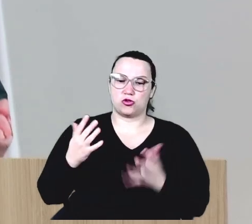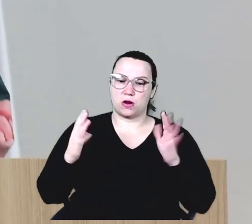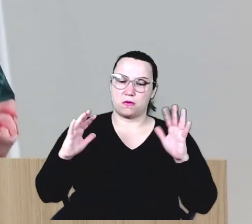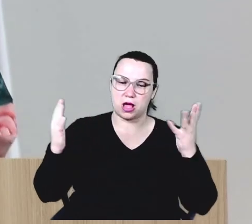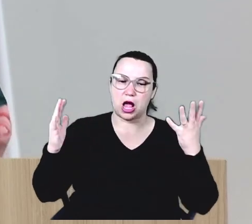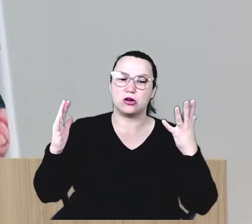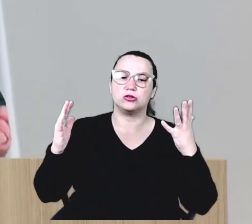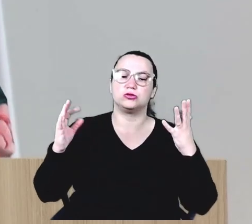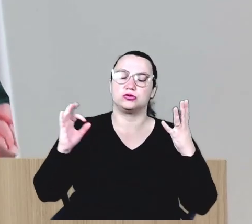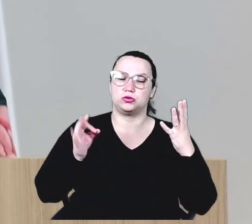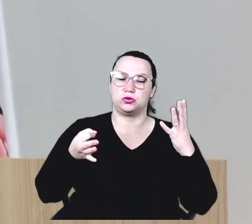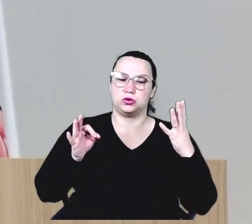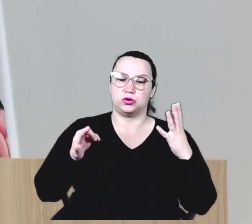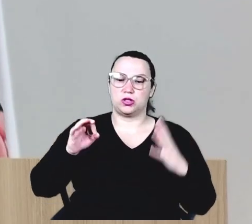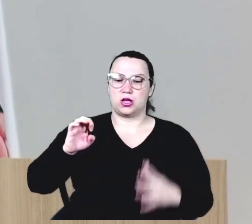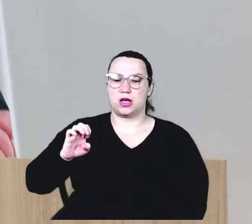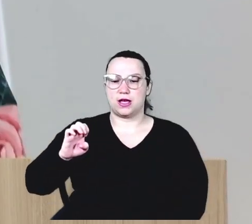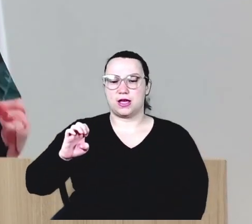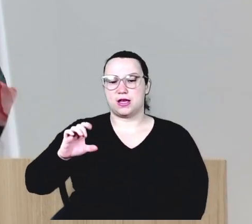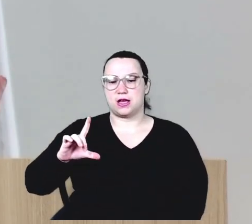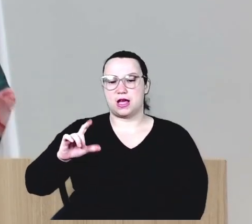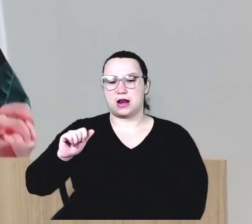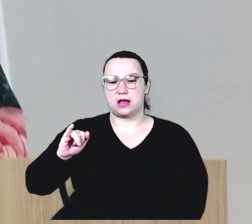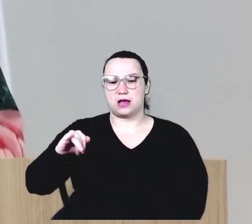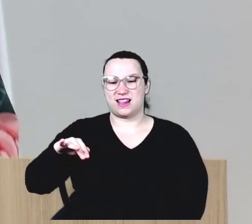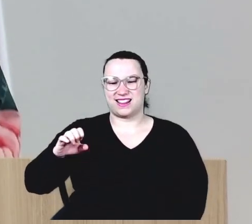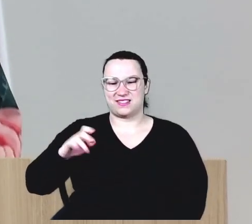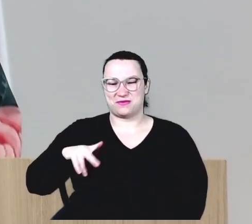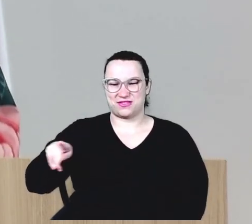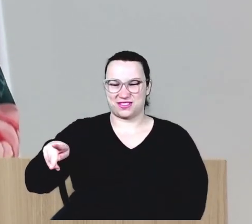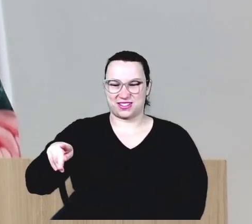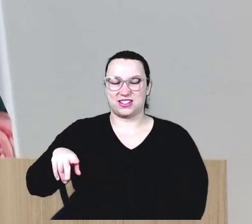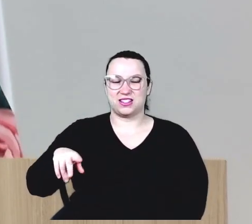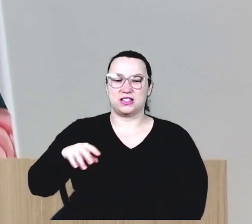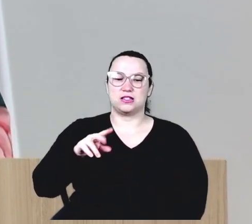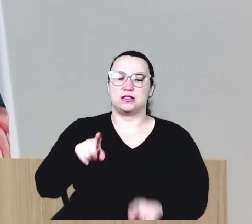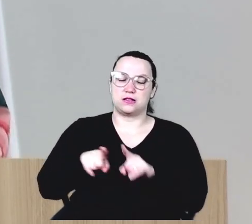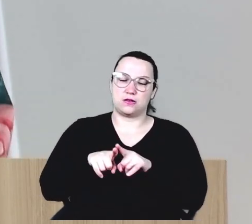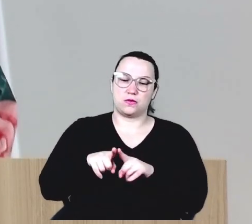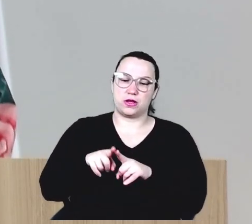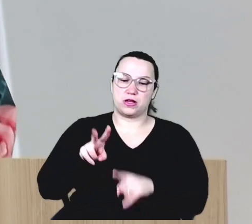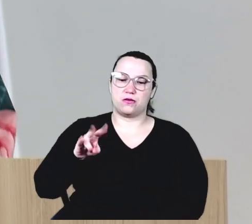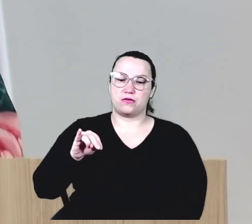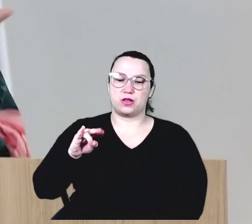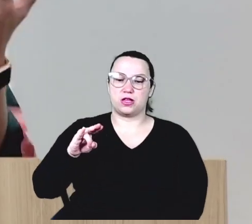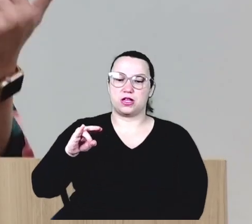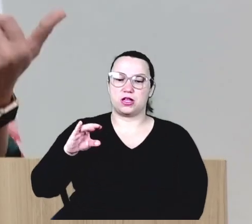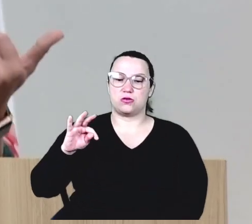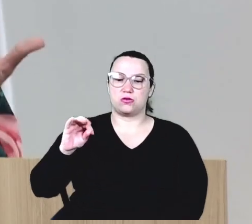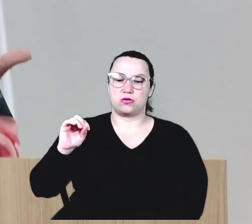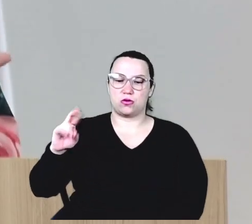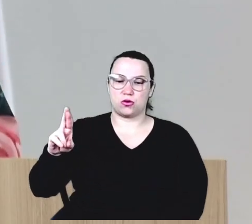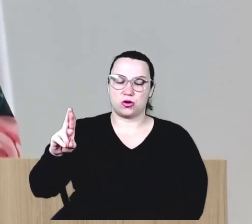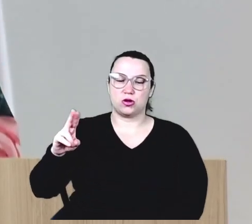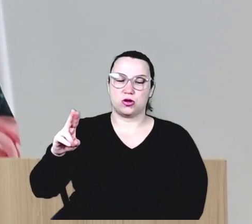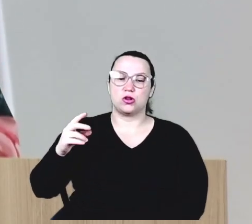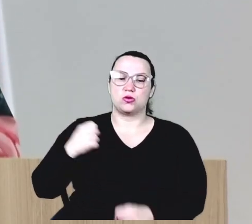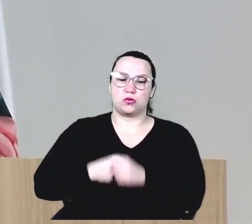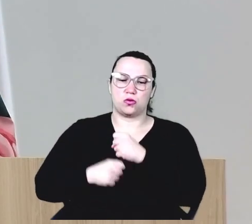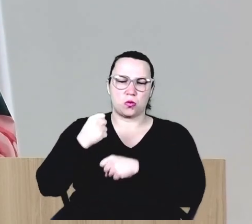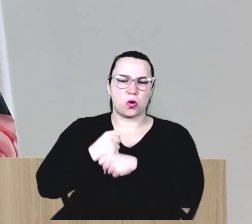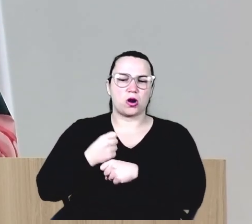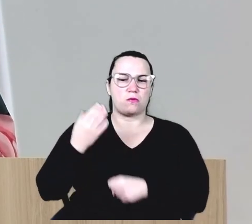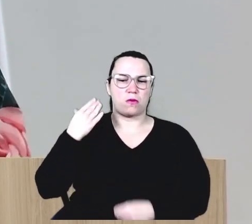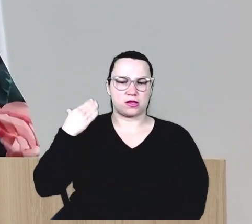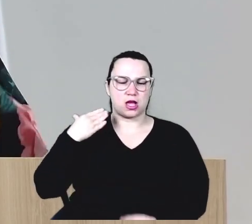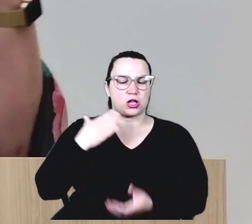Elaine, para a nossa prof. Elaine, para o Victor, o Clay, realmente merecedora no ano passado. Acho que foi o ano passado, né, que